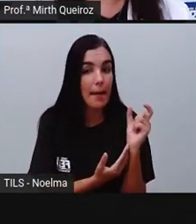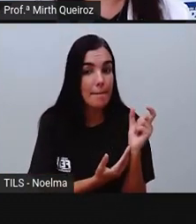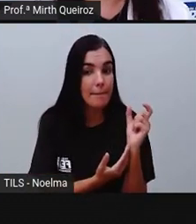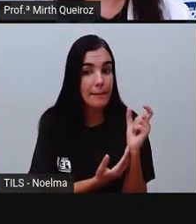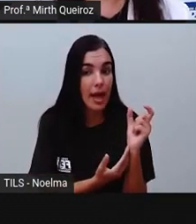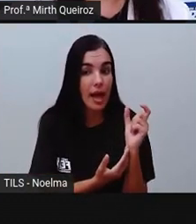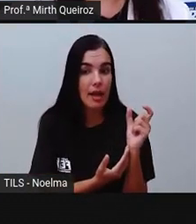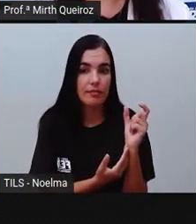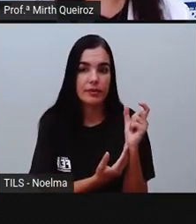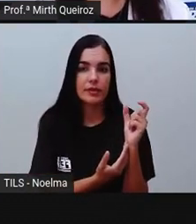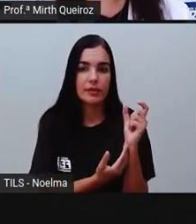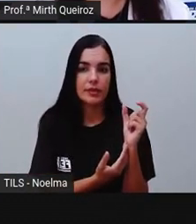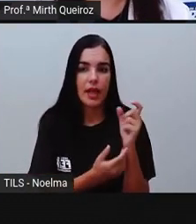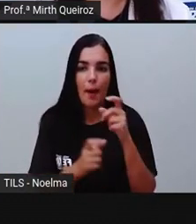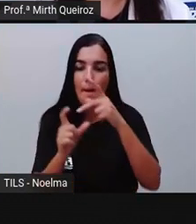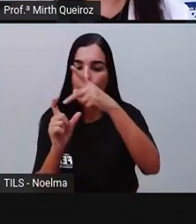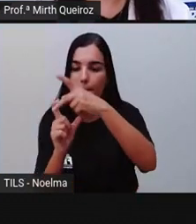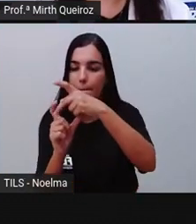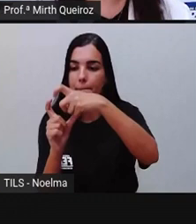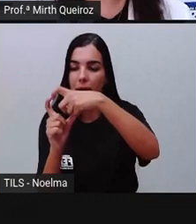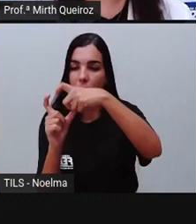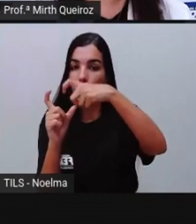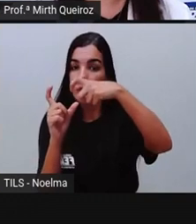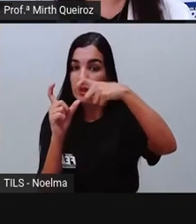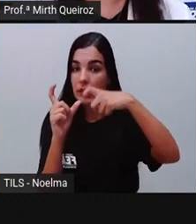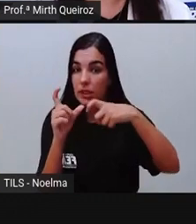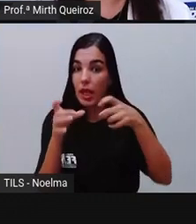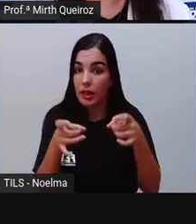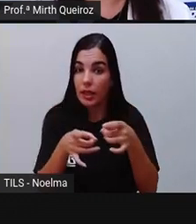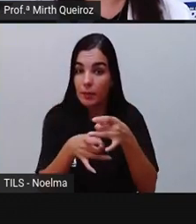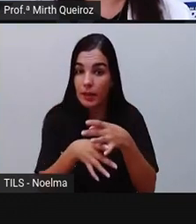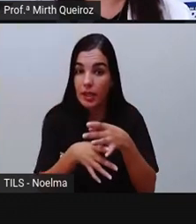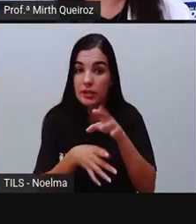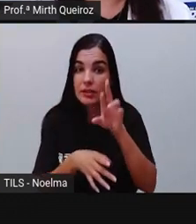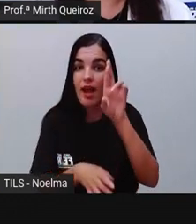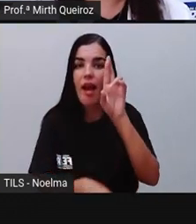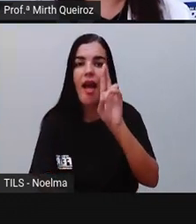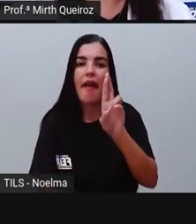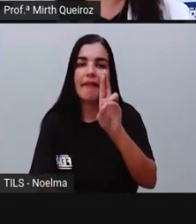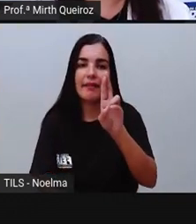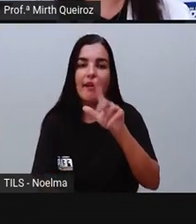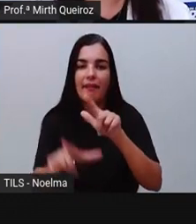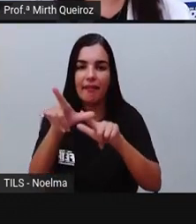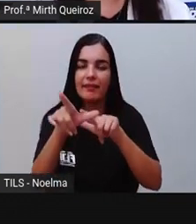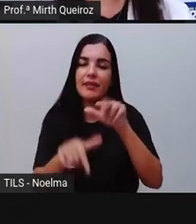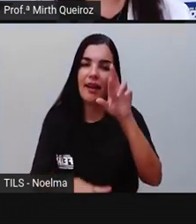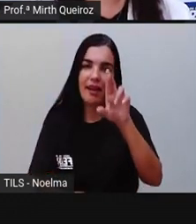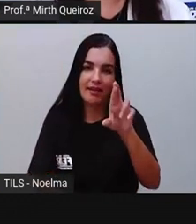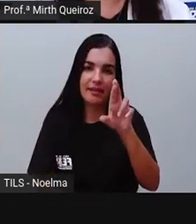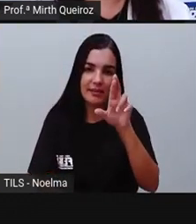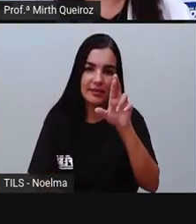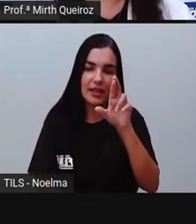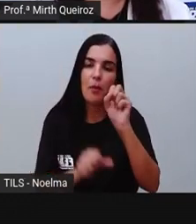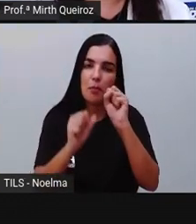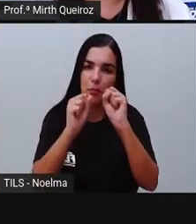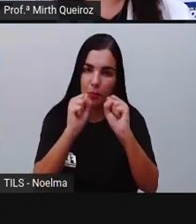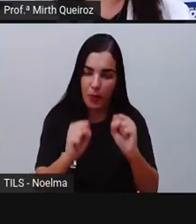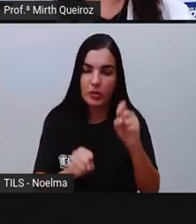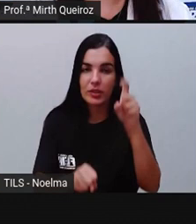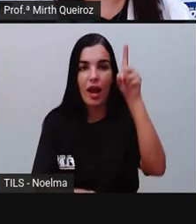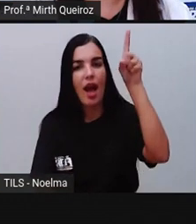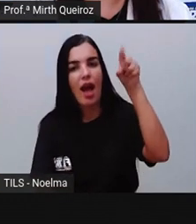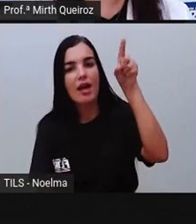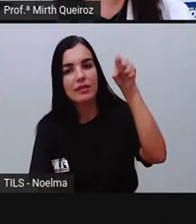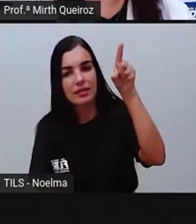geyser, meyer, paroxítonas terminadas em R, certo? Vão, o quê?